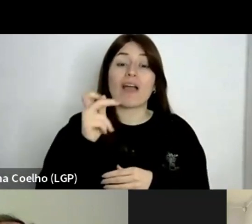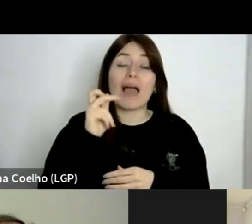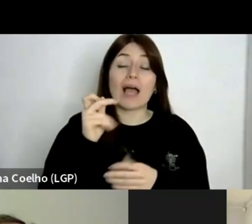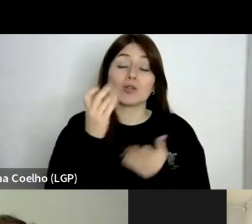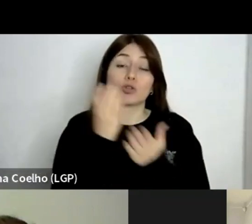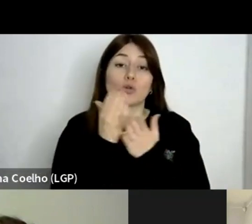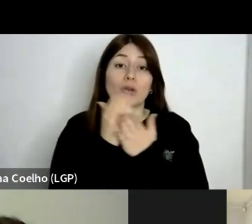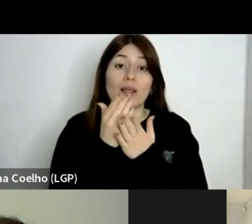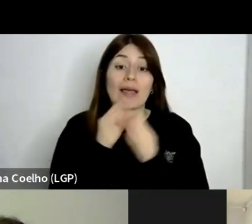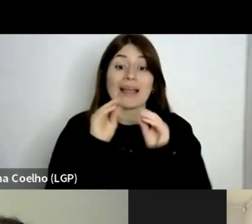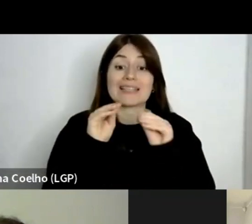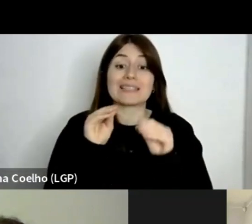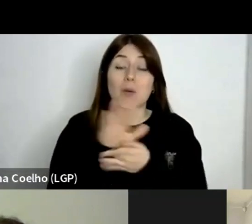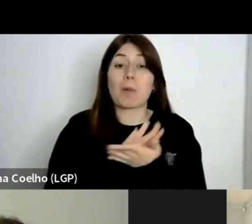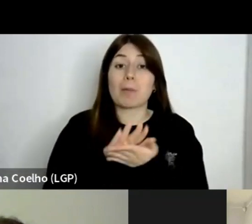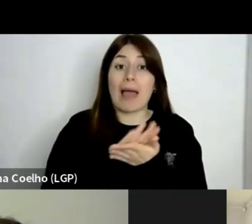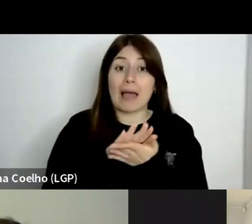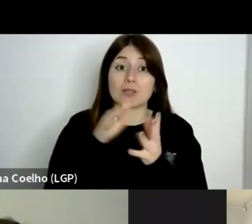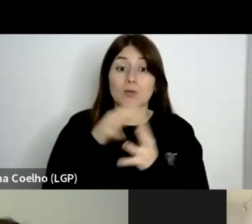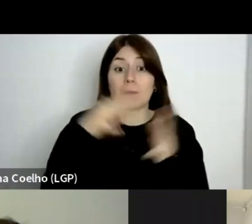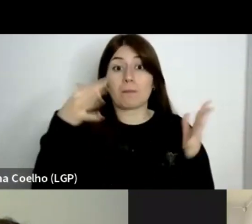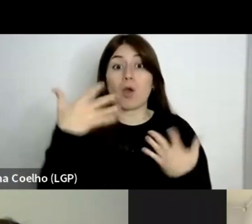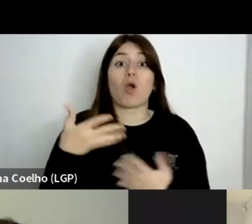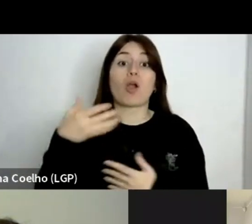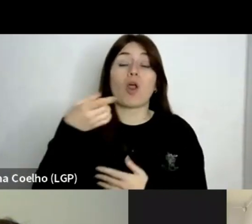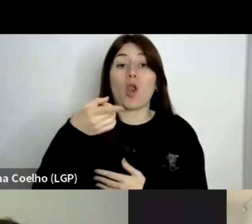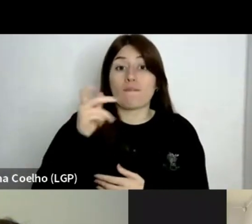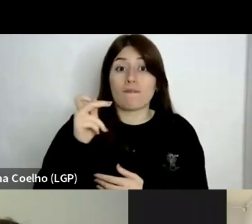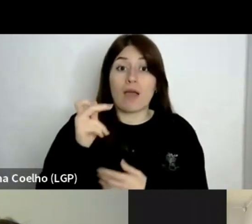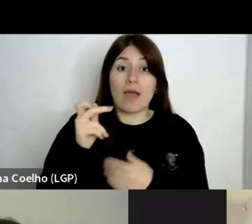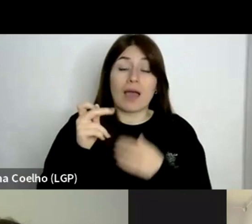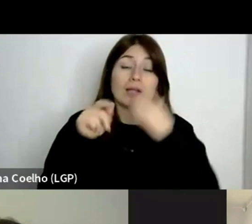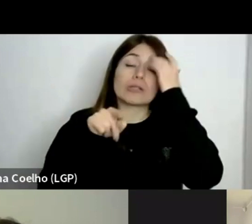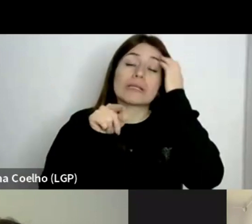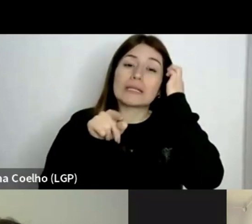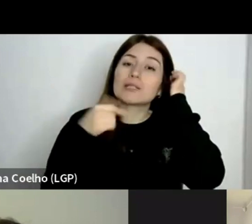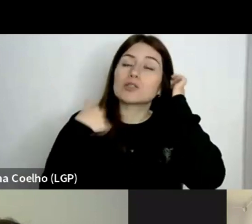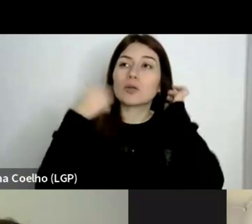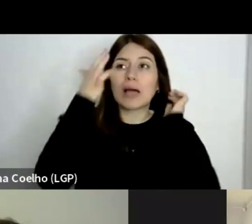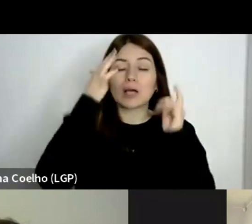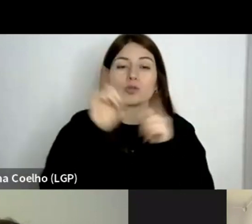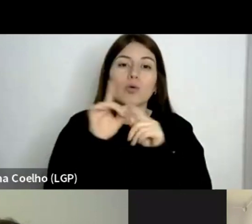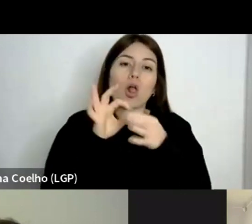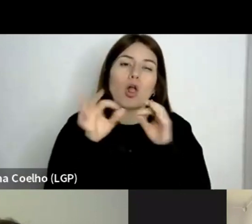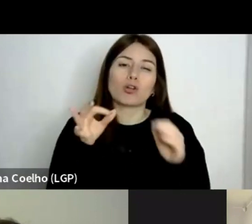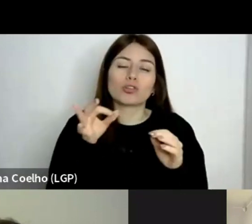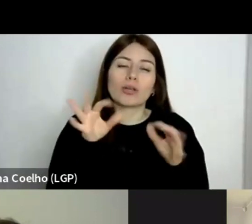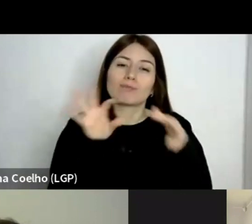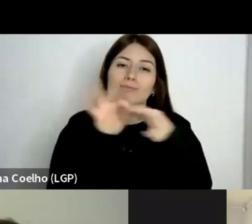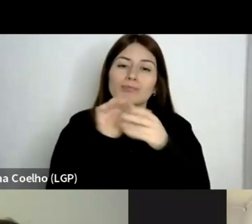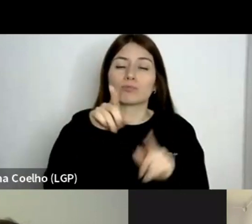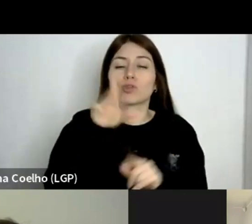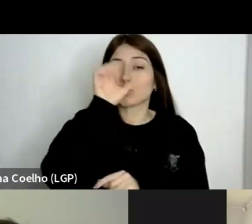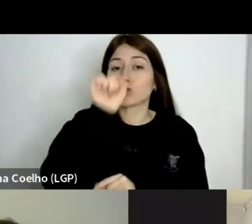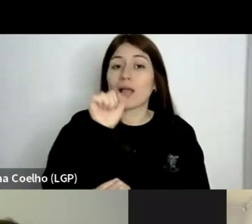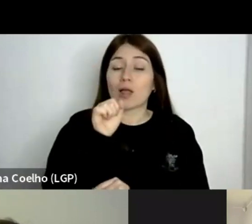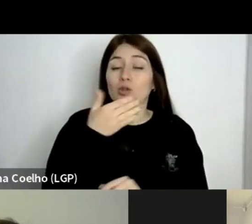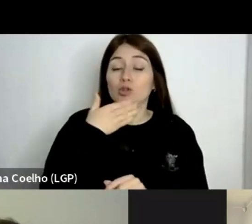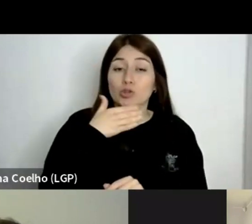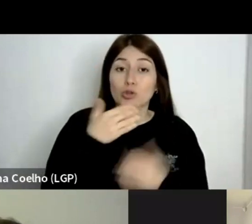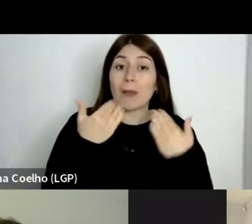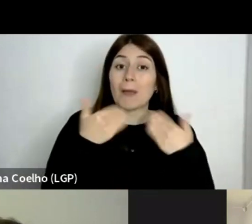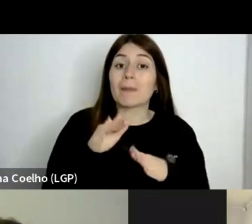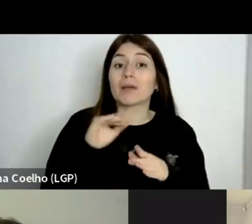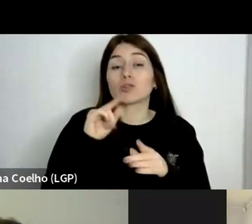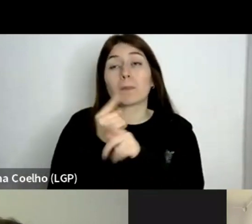básico, tudo isso que eu considero referenciáveis, lógica, referenciáveis ao Estado de Providência. Mas, simultaneamente,